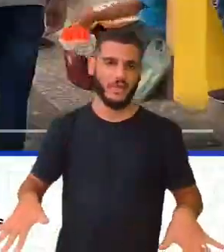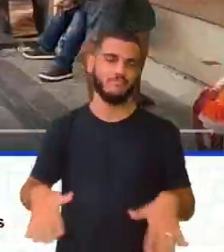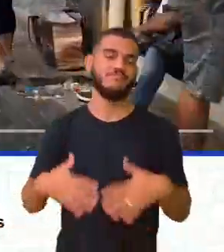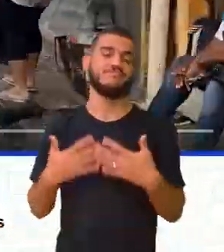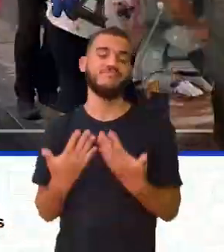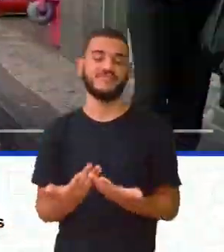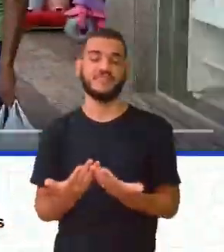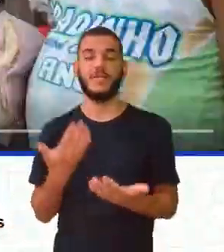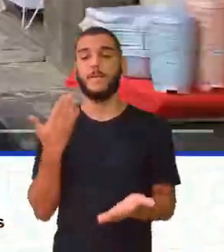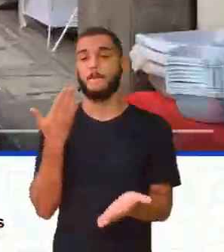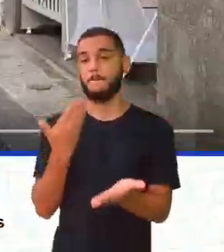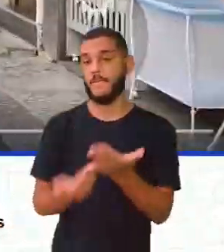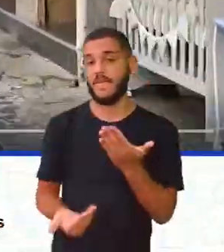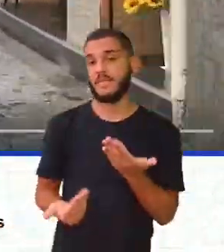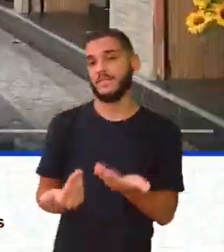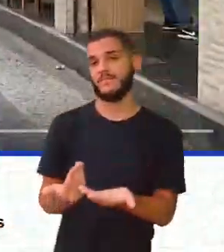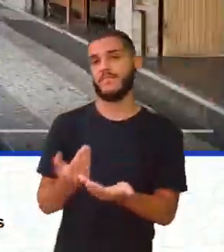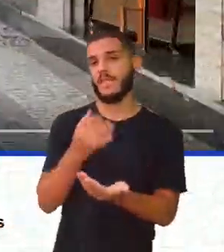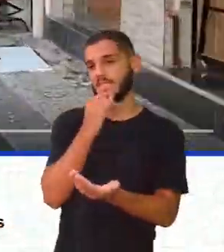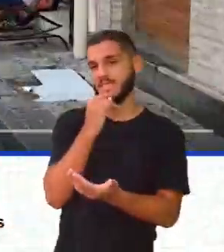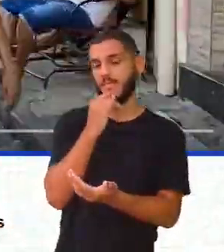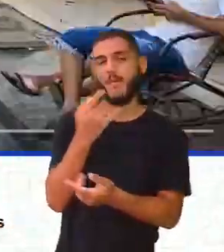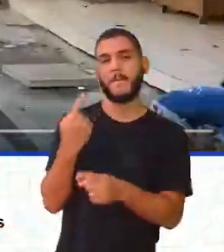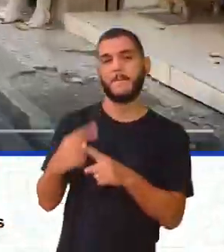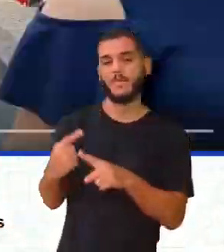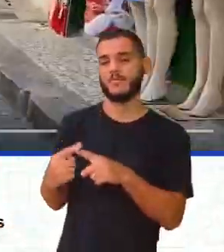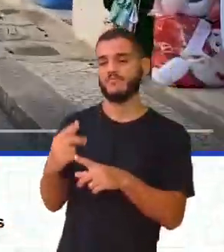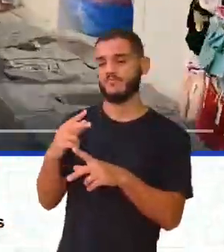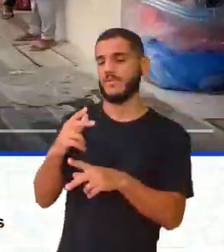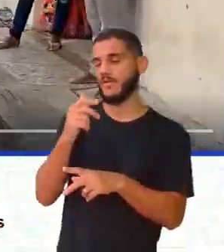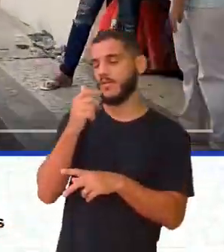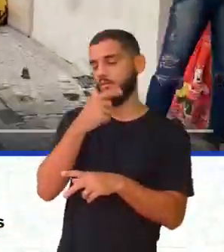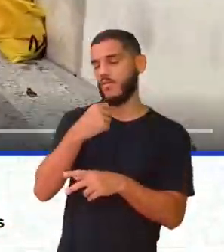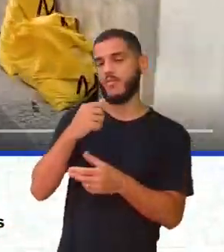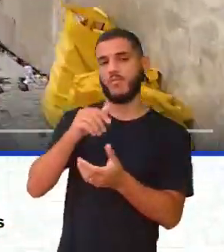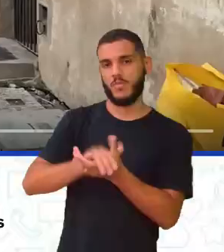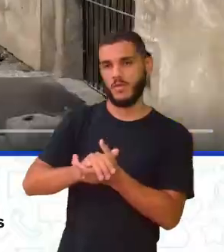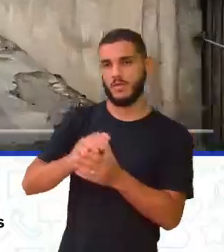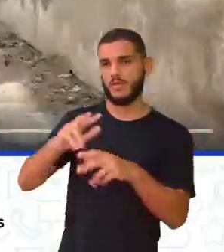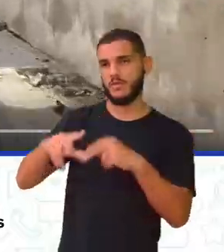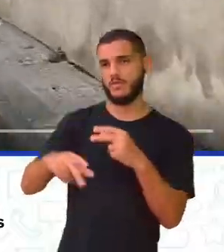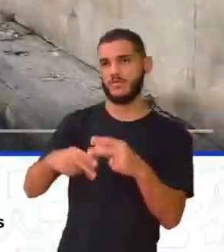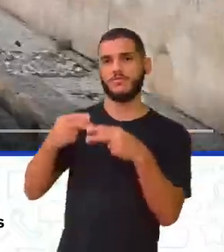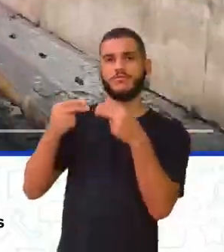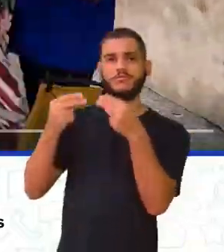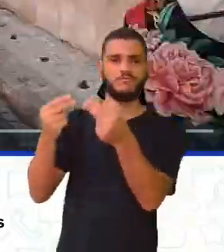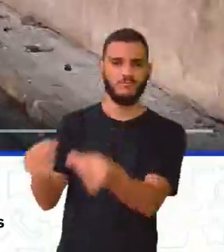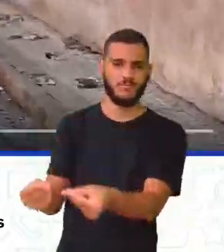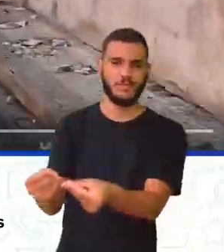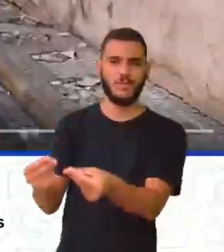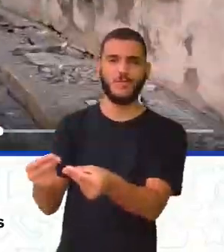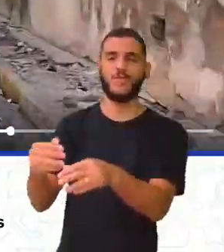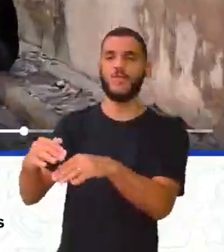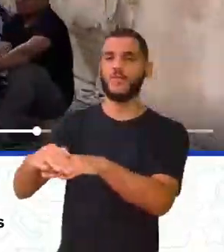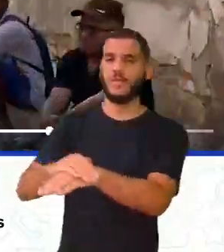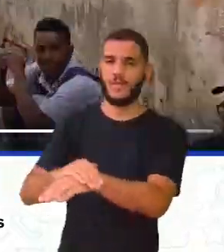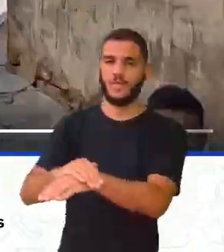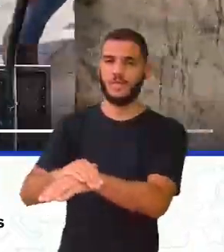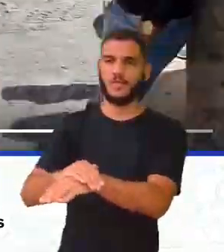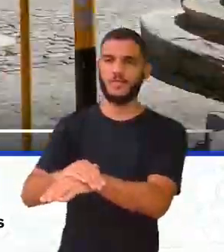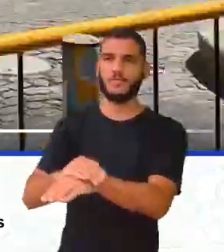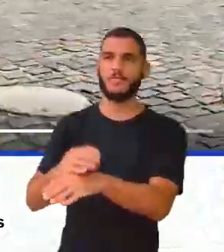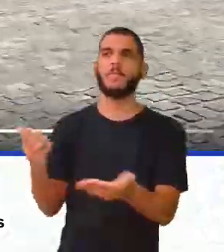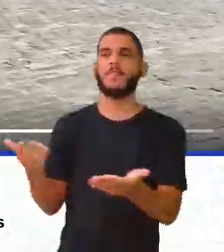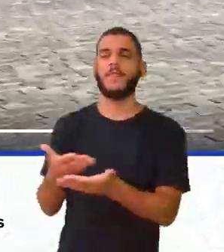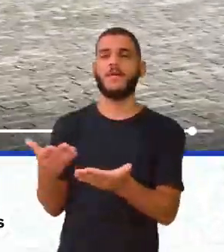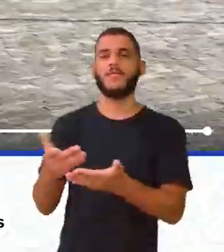vai chegar. Não é porque o marido foi lá e deu um tênis à Isa que Isa agora vai passar o resto da vida dela com